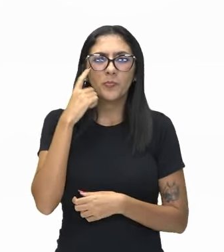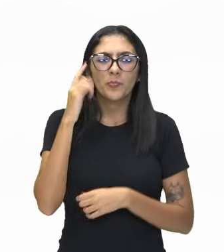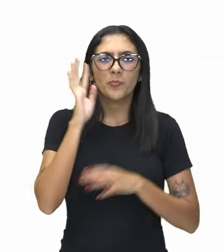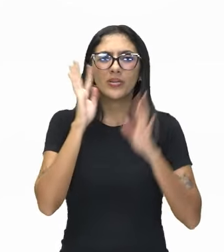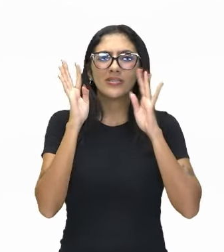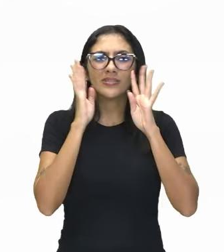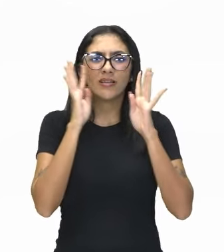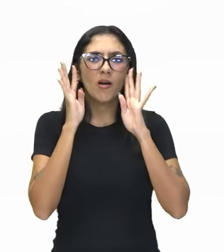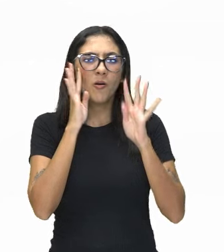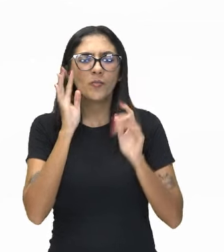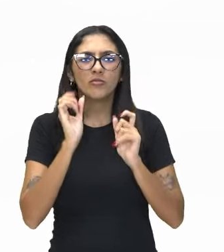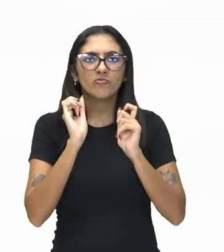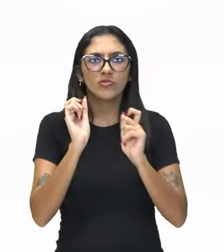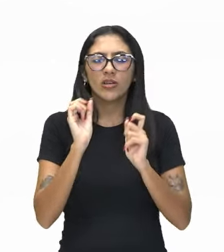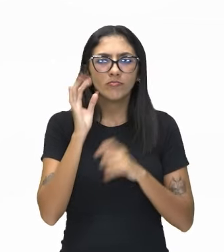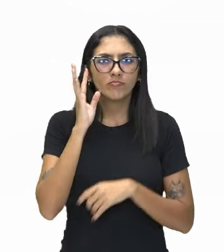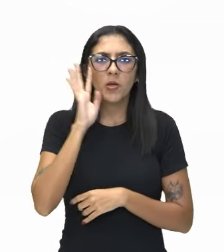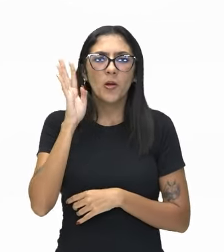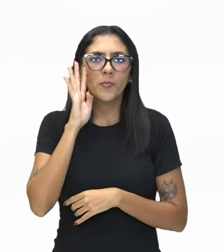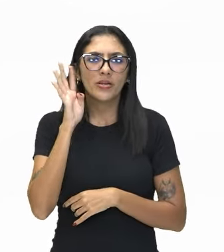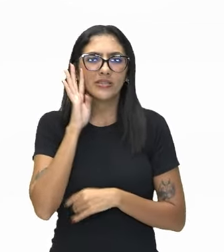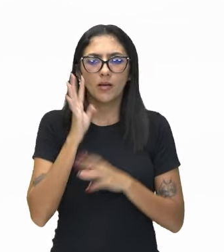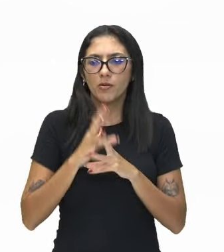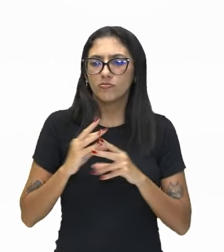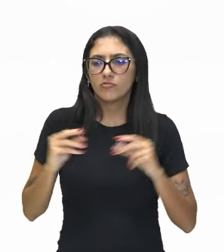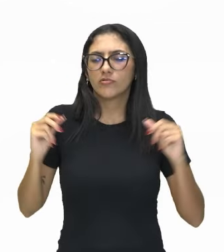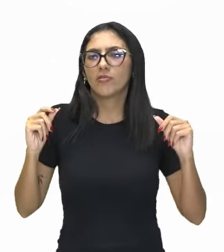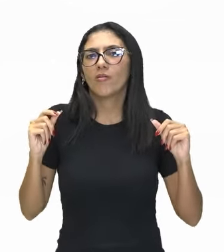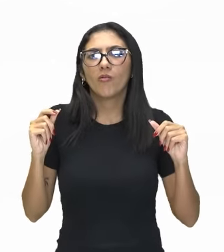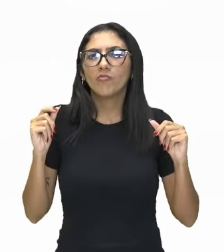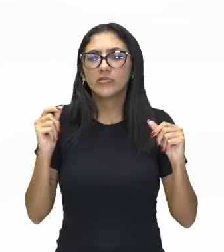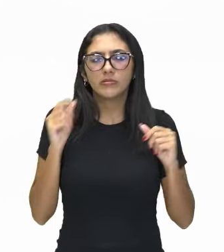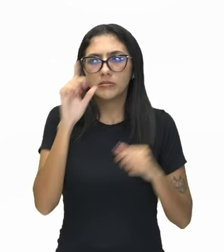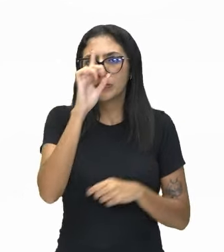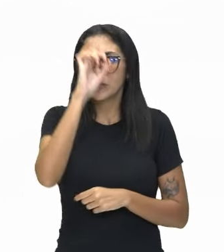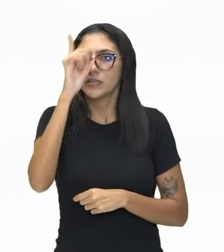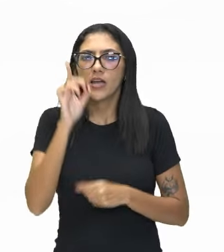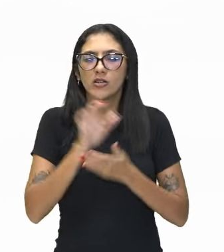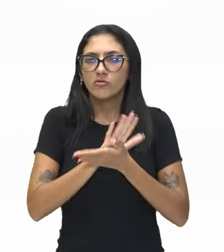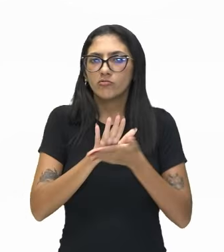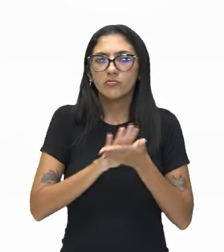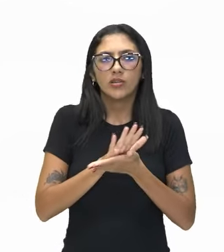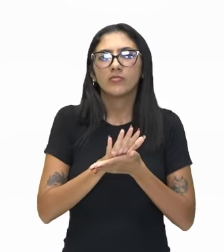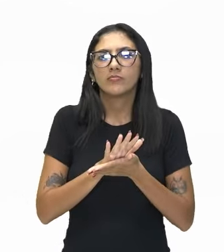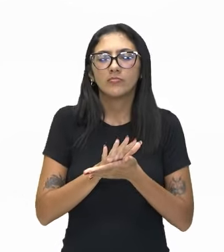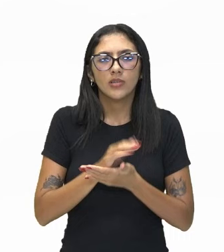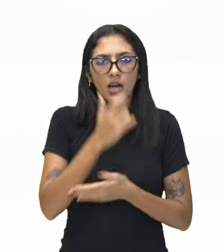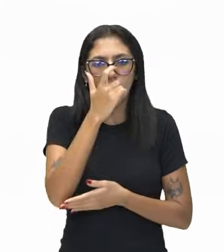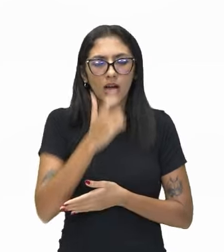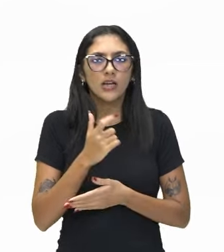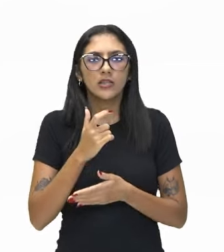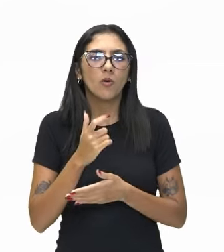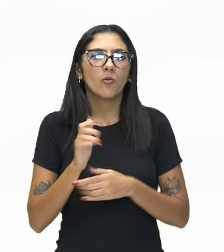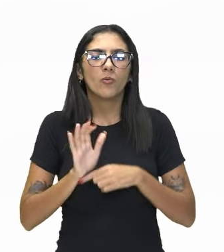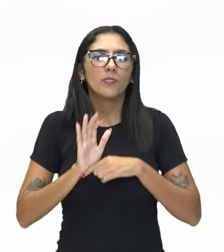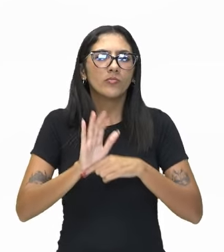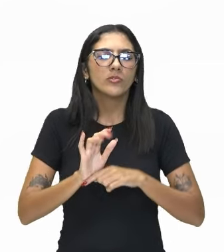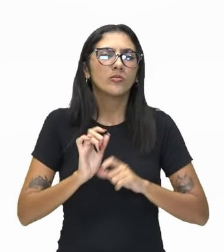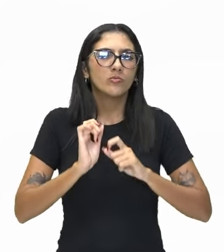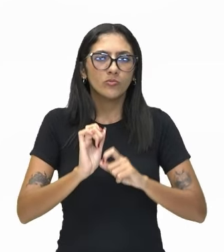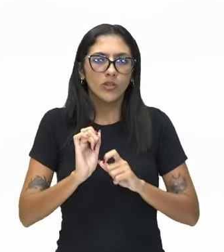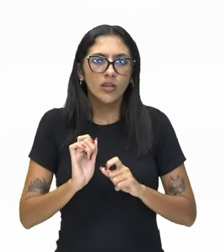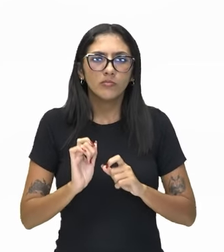dissolvido nas banalidades do cotidiano. Eu acabo me tornando o quê? É o que os outros são,